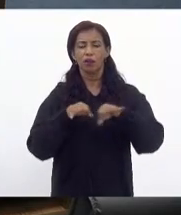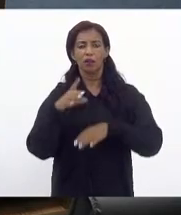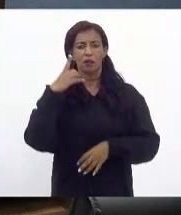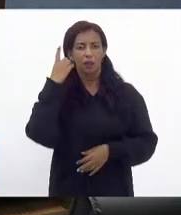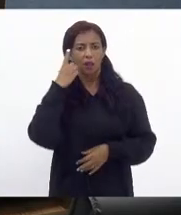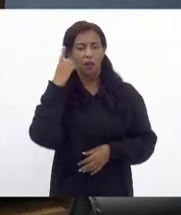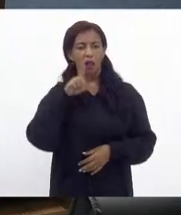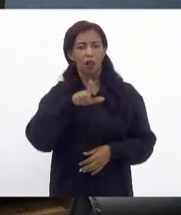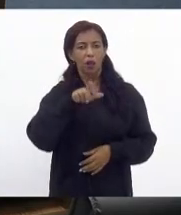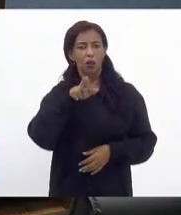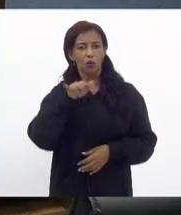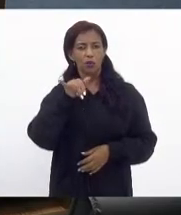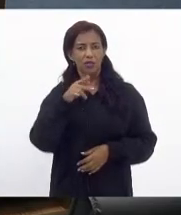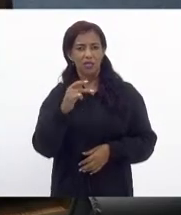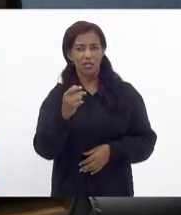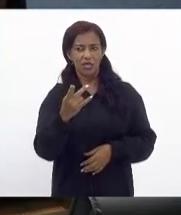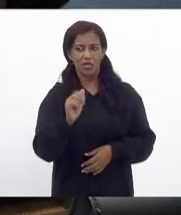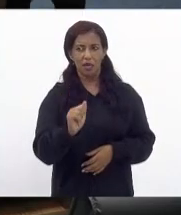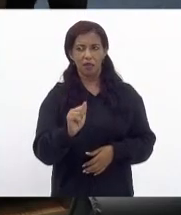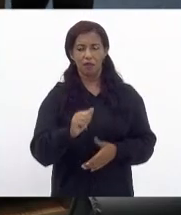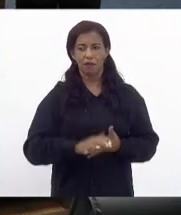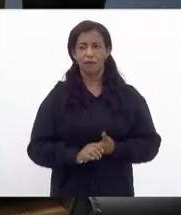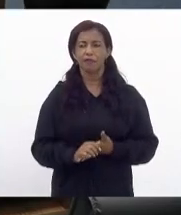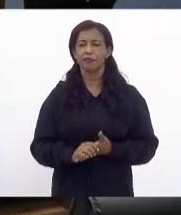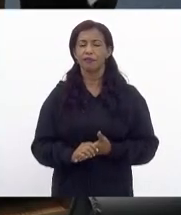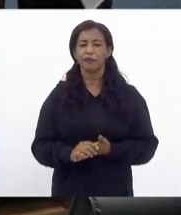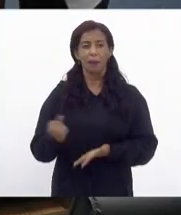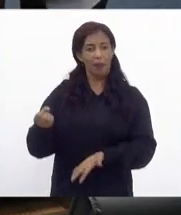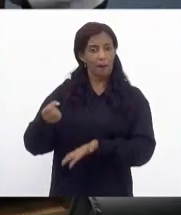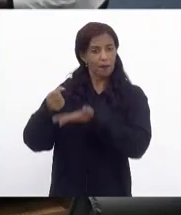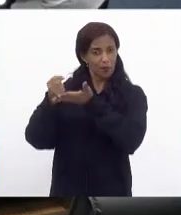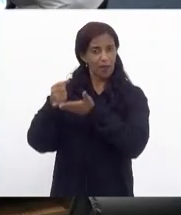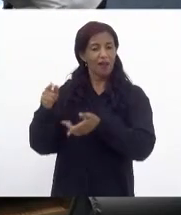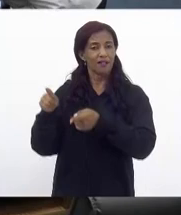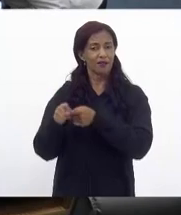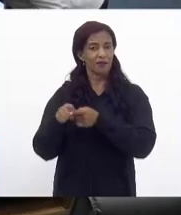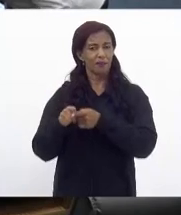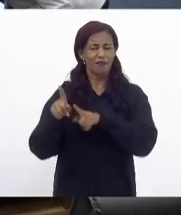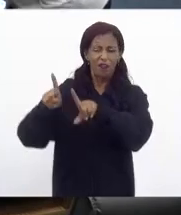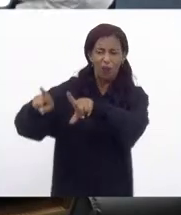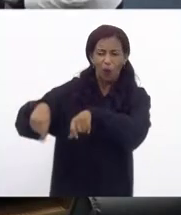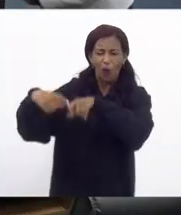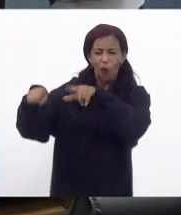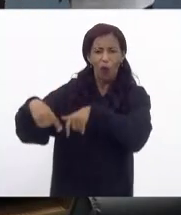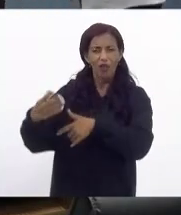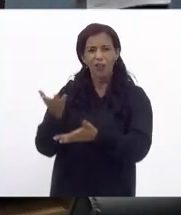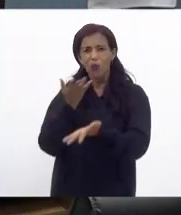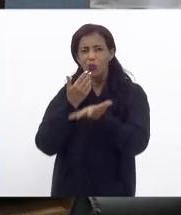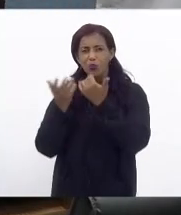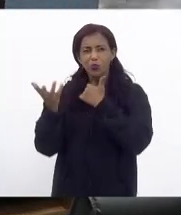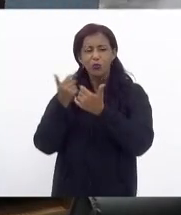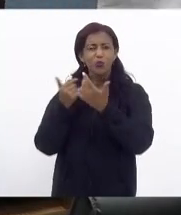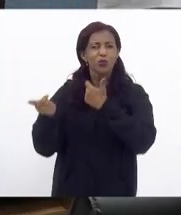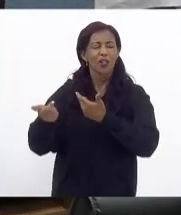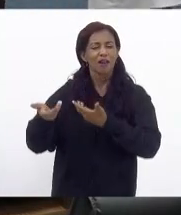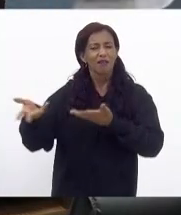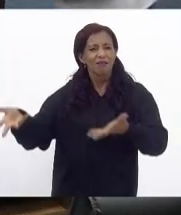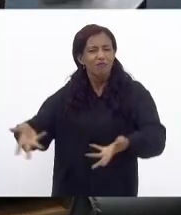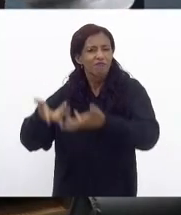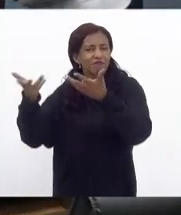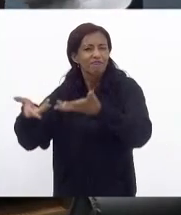deputada Lucinha da deputada Lucinha a questão das hortas comunitárias hortas urbanas